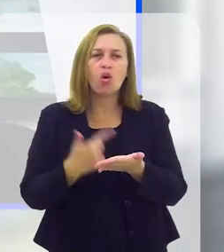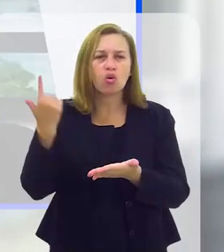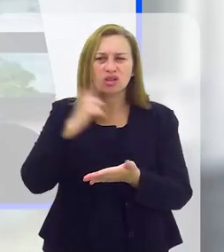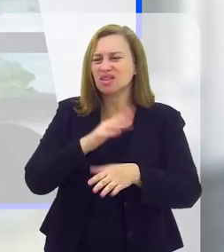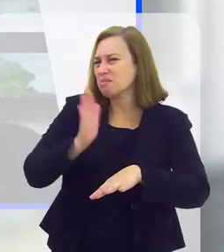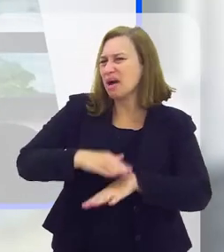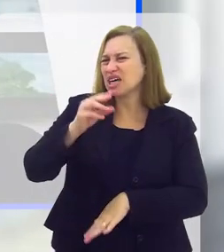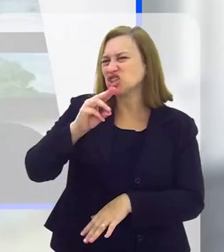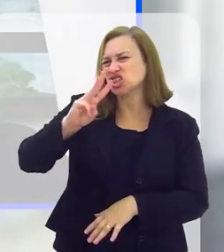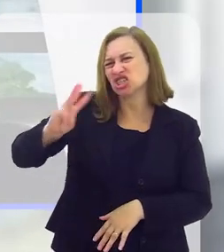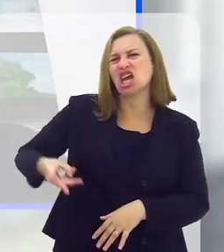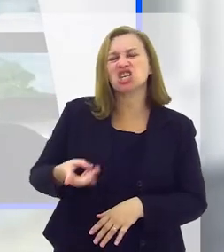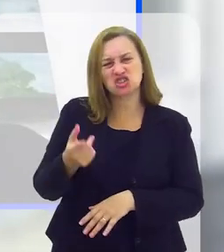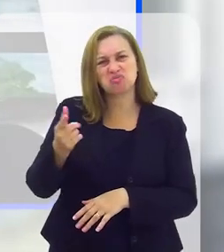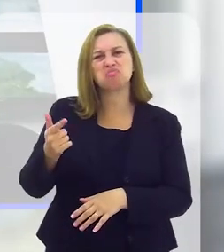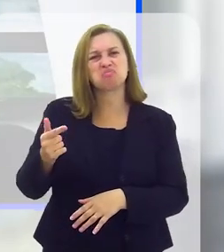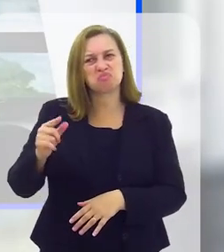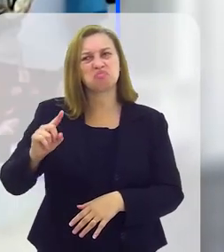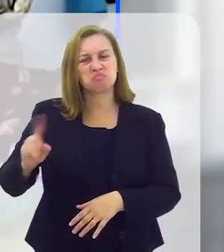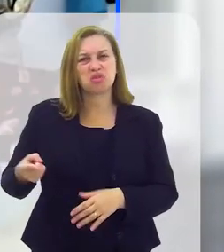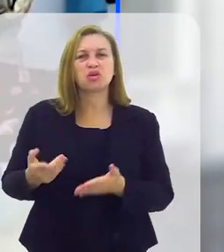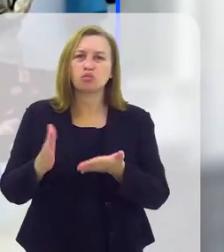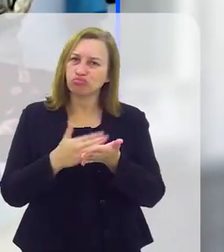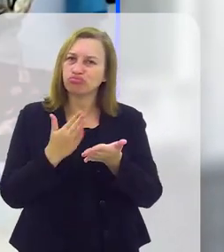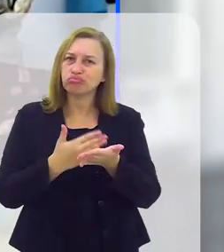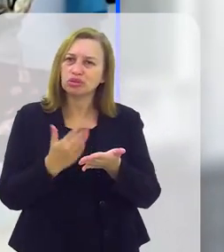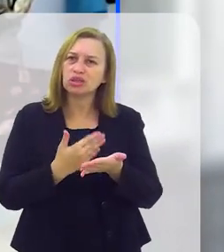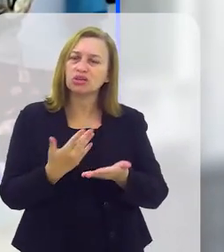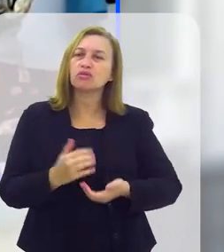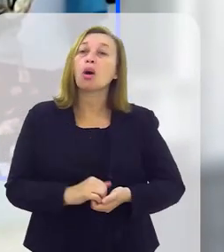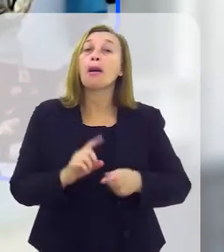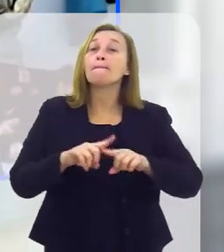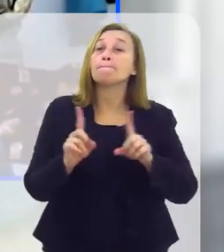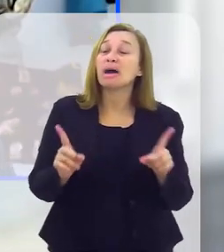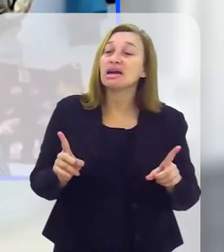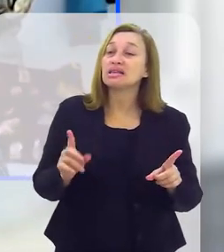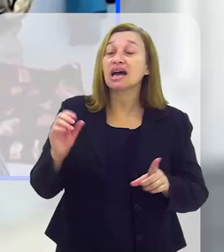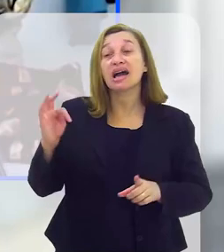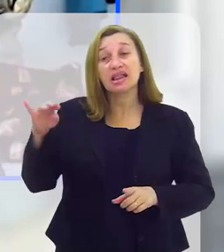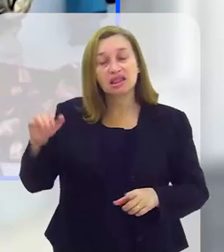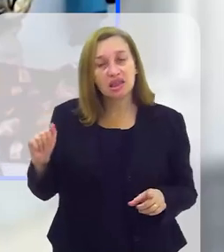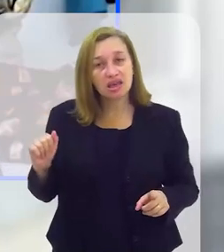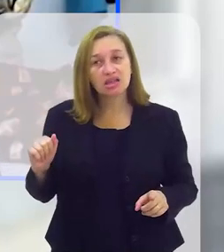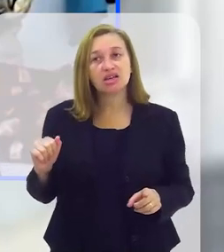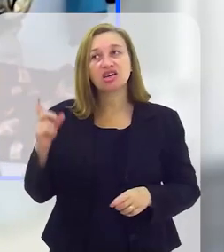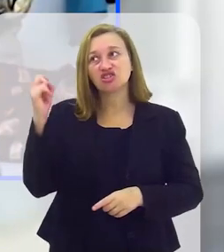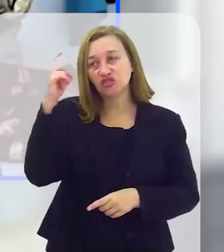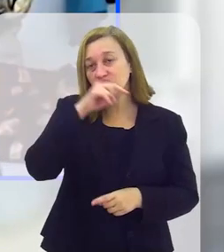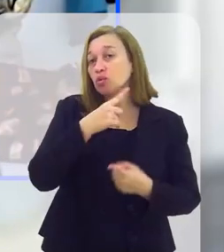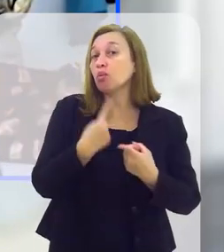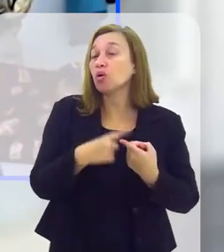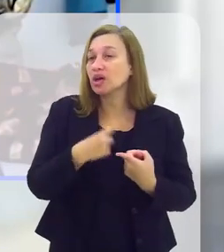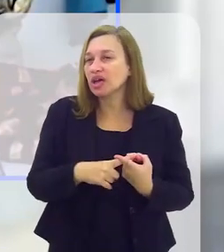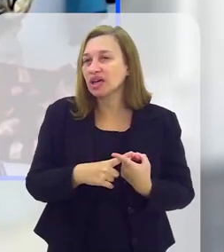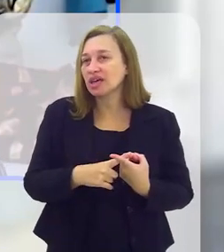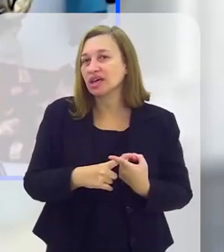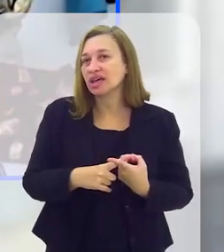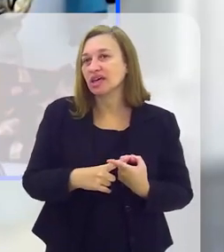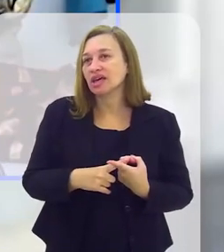redistribuir o livro, porque elas têm muitos exemplares, nós conseguimos mais de 3 mil exemplares para elas,